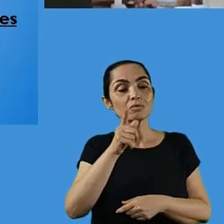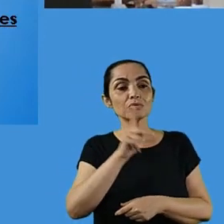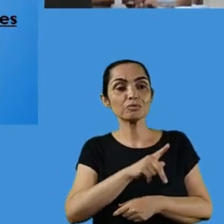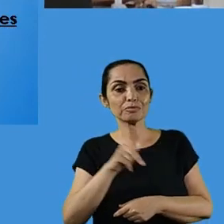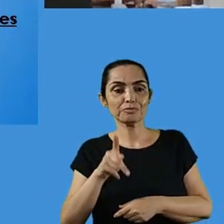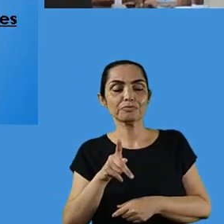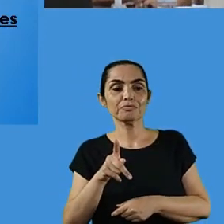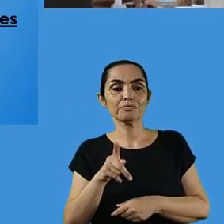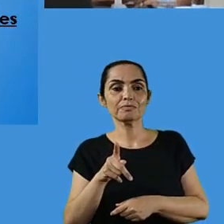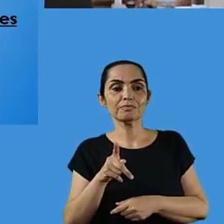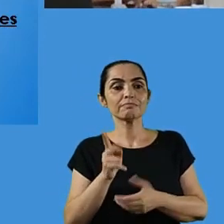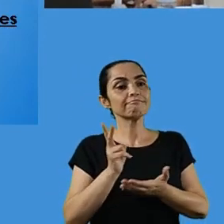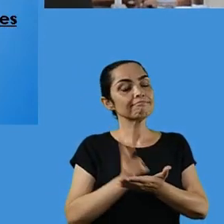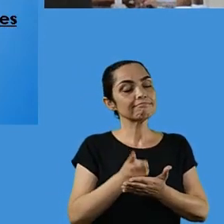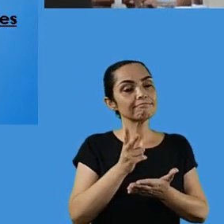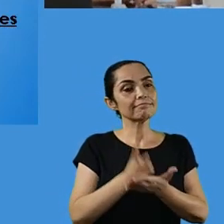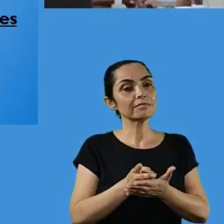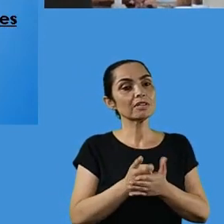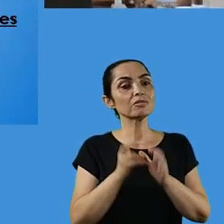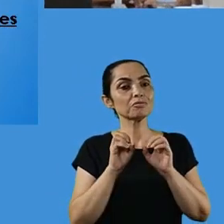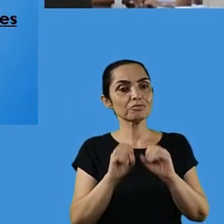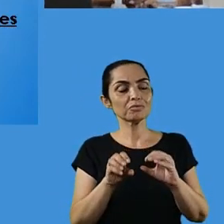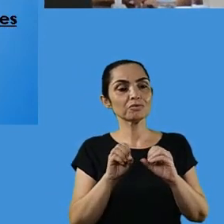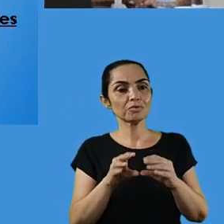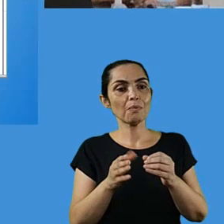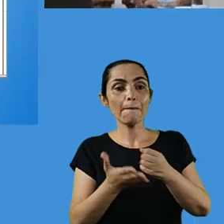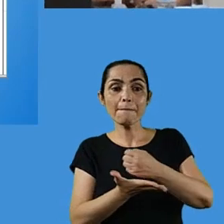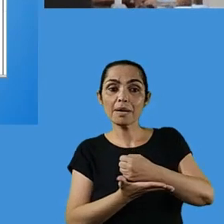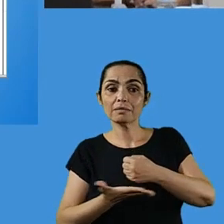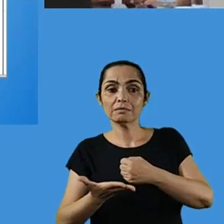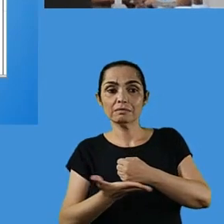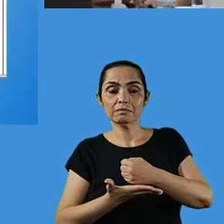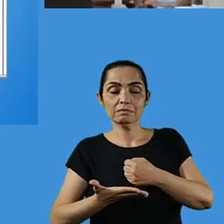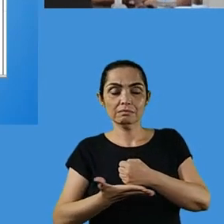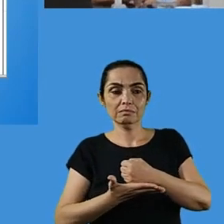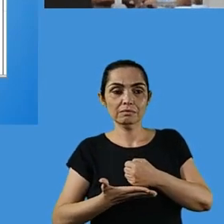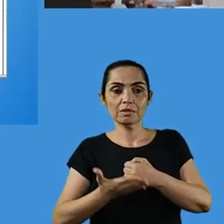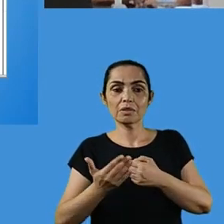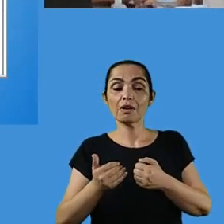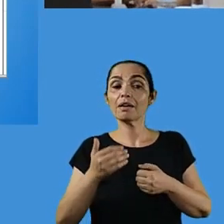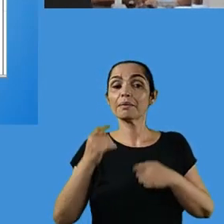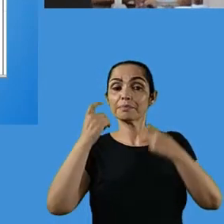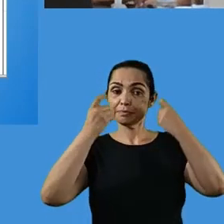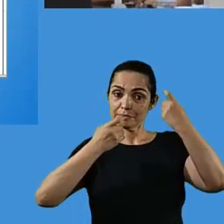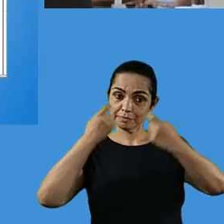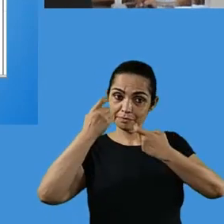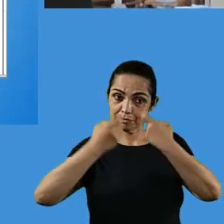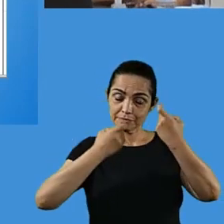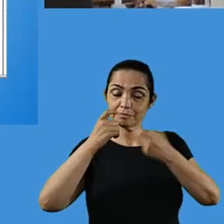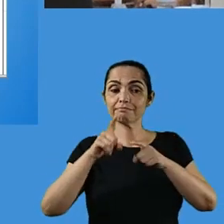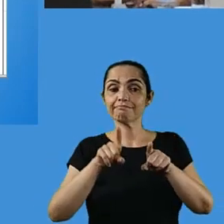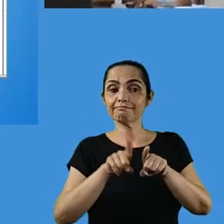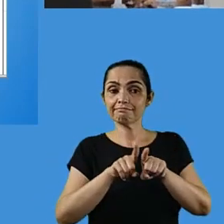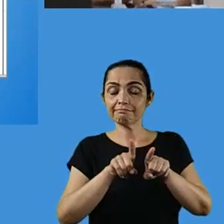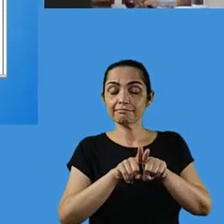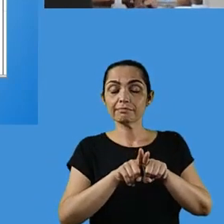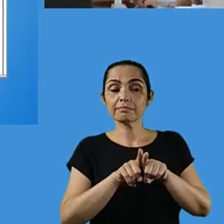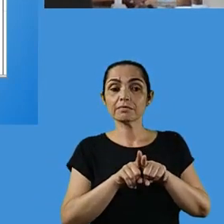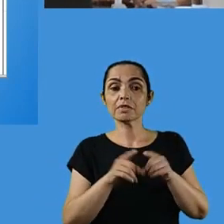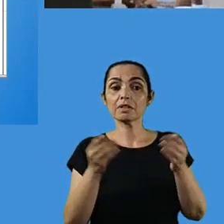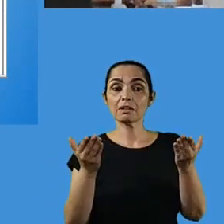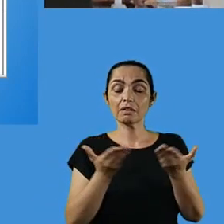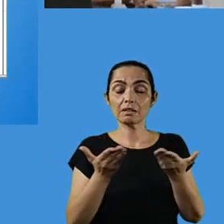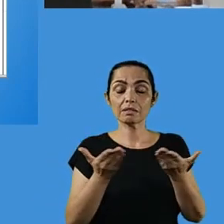pedagógica recebeu as orientações necessárias para esse trabalho e nós estamos disponíveis na